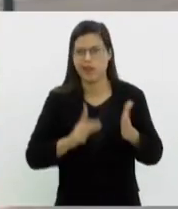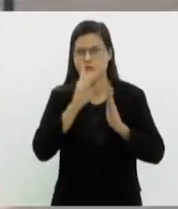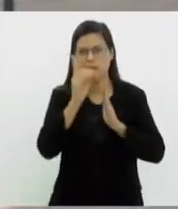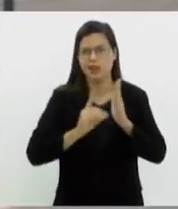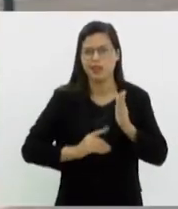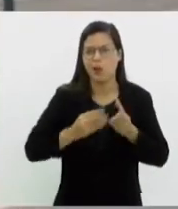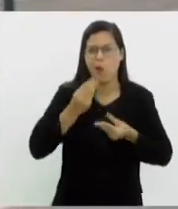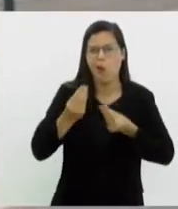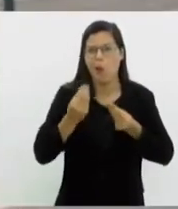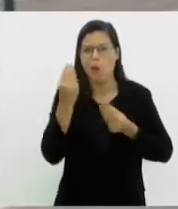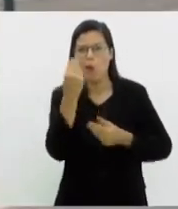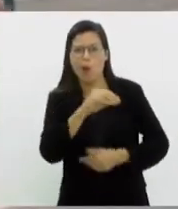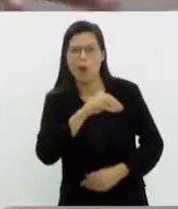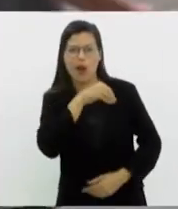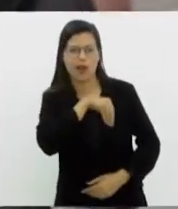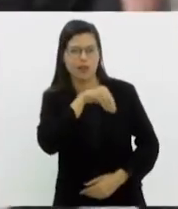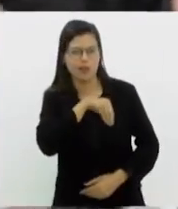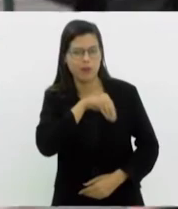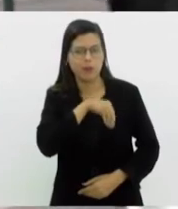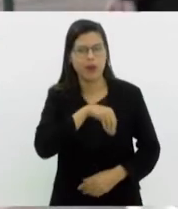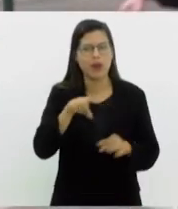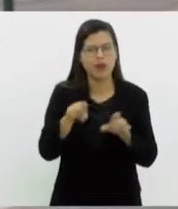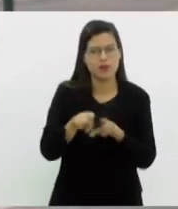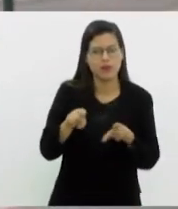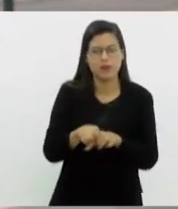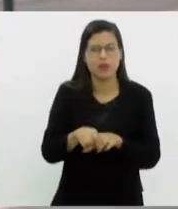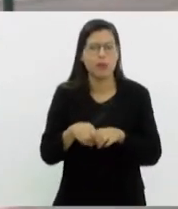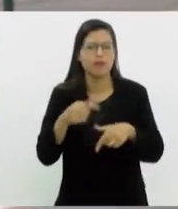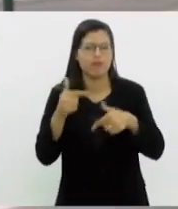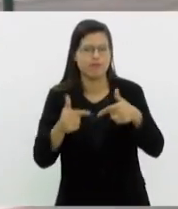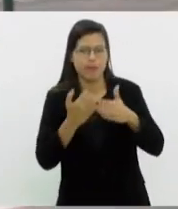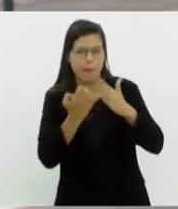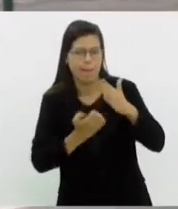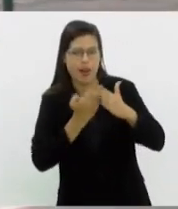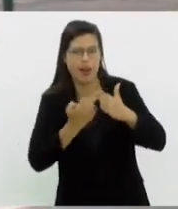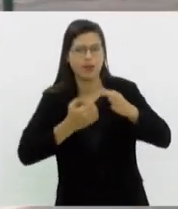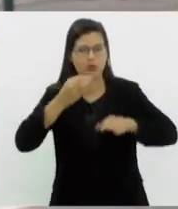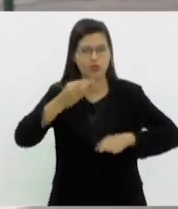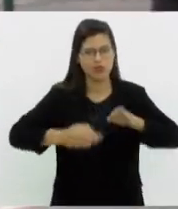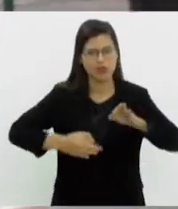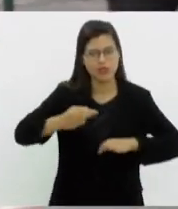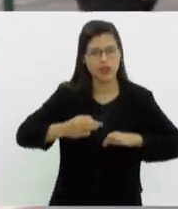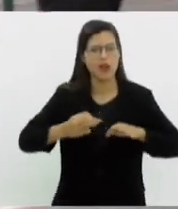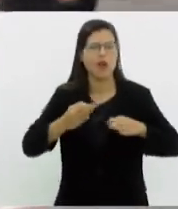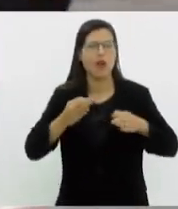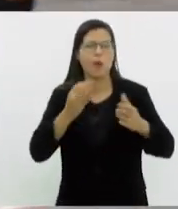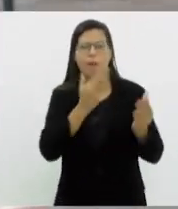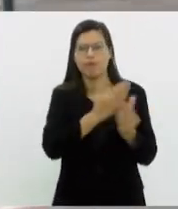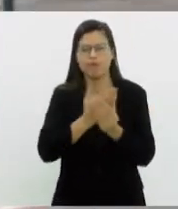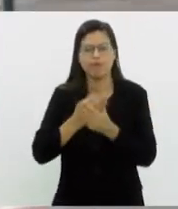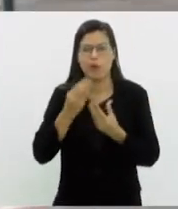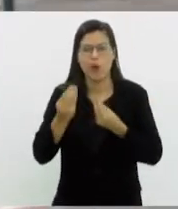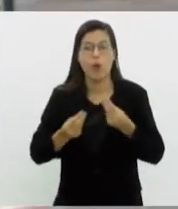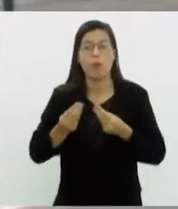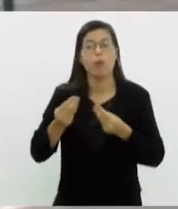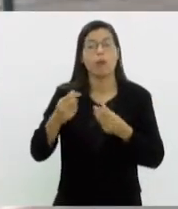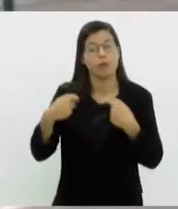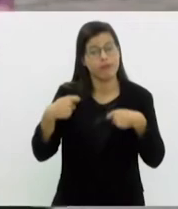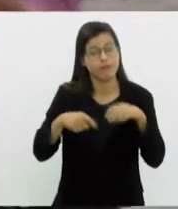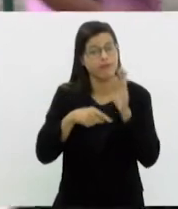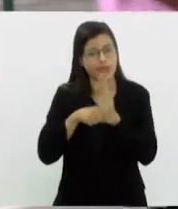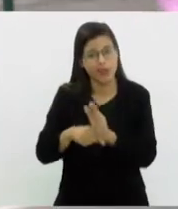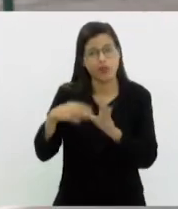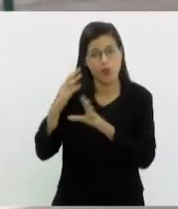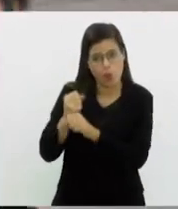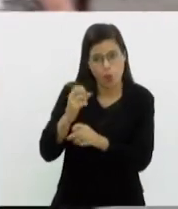lançar bens, como lançar rendimentos de ações trabalhistas, de ações judiciais. O assessoramento do contador nesse momento é